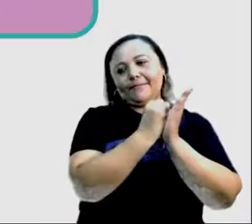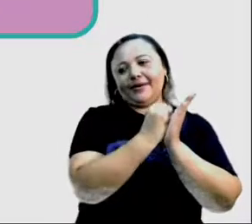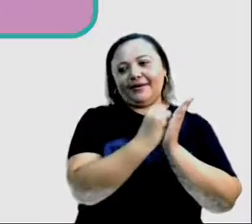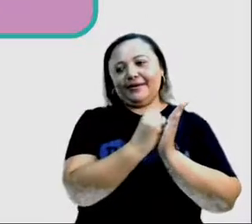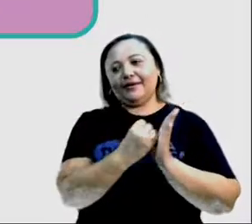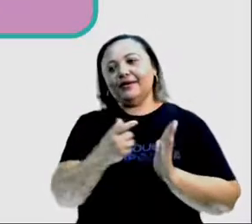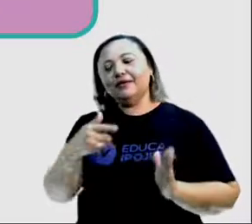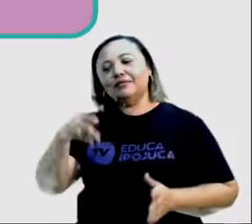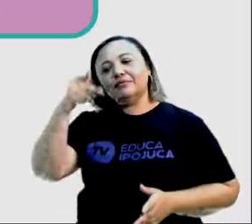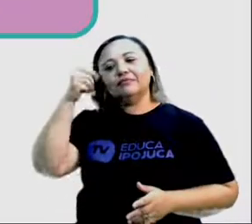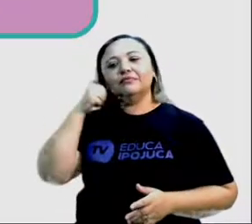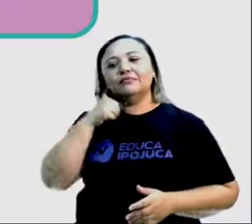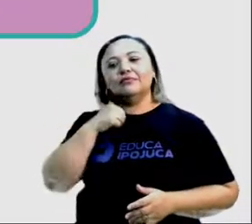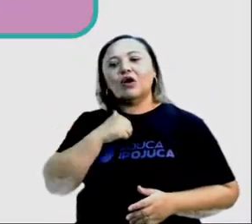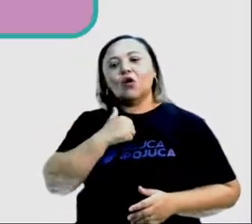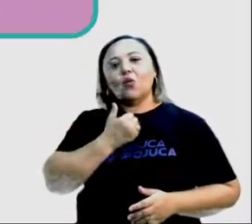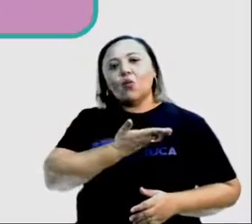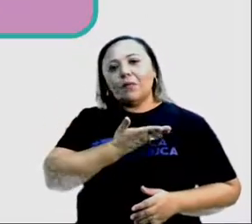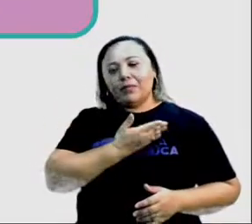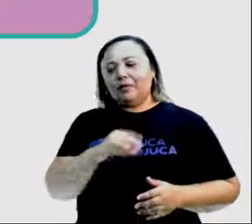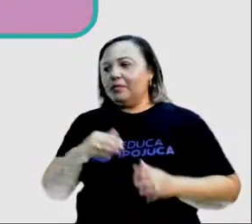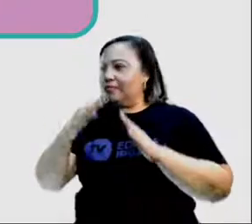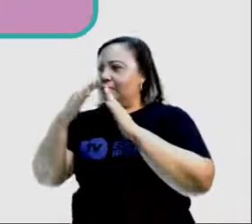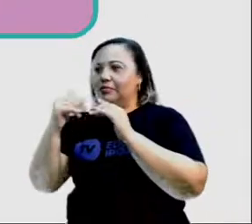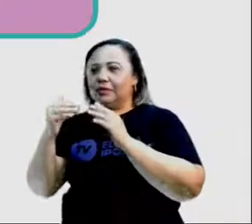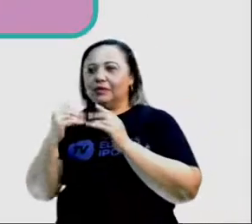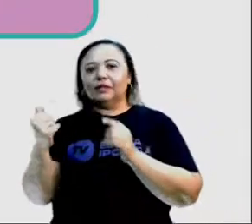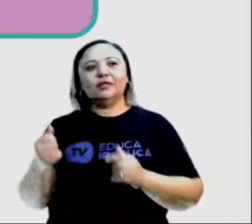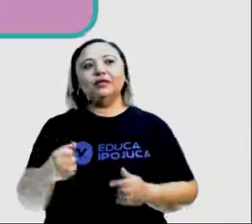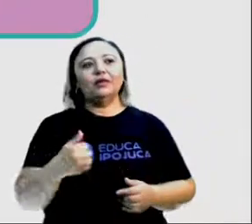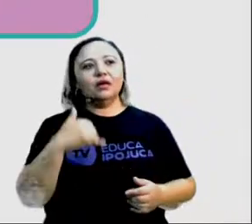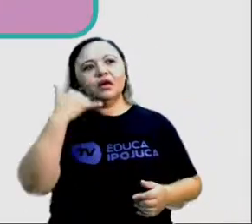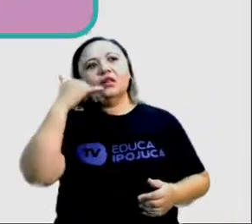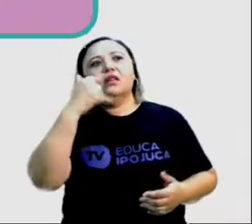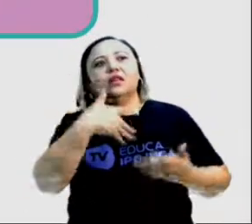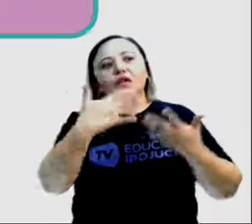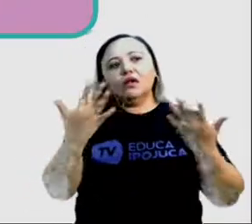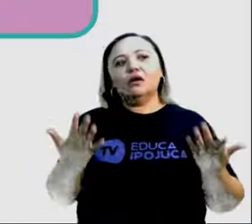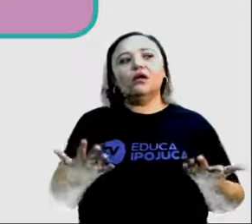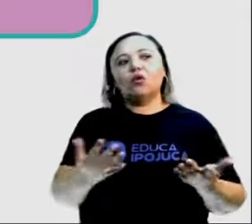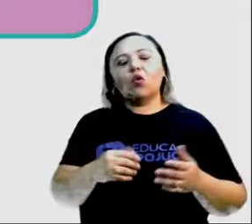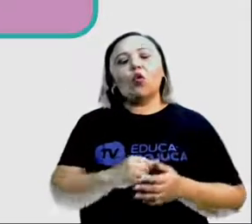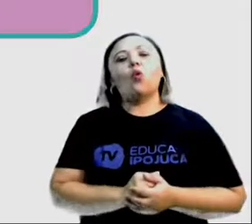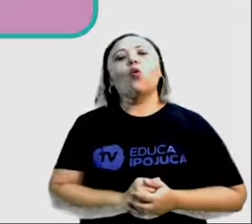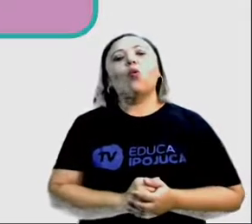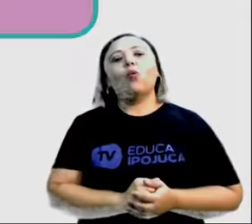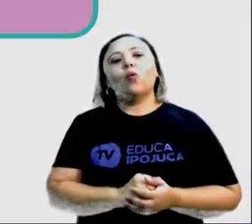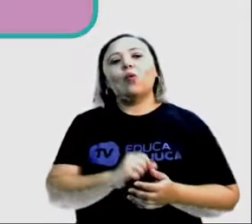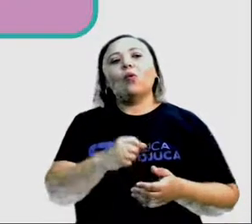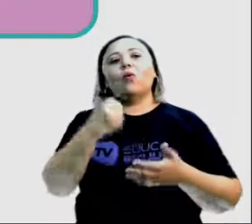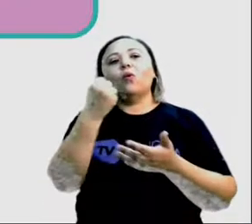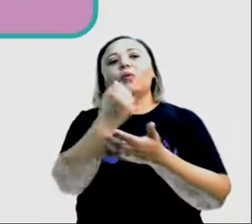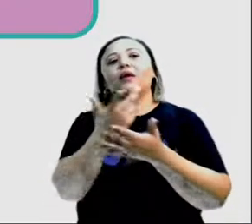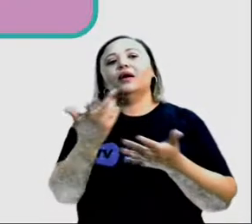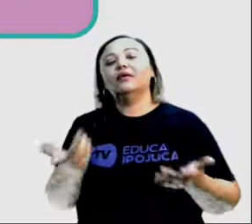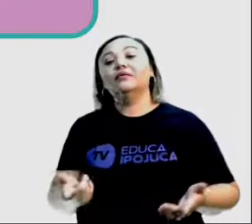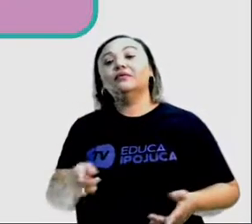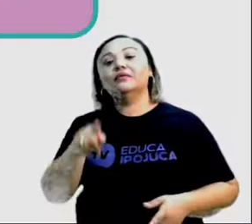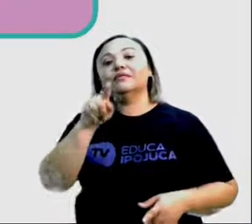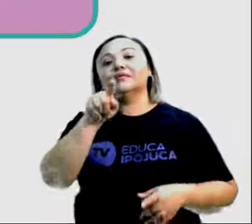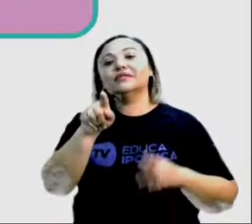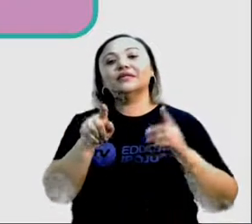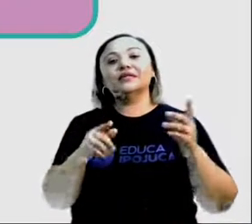Caso algum amigo peça uma indicação sobre a marca do celular, você será parcial ou imparcial nessa